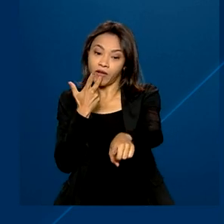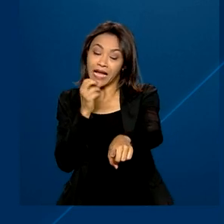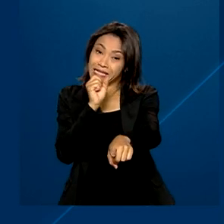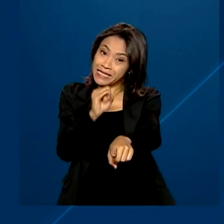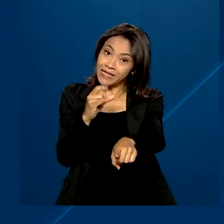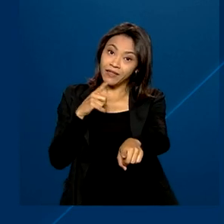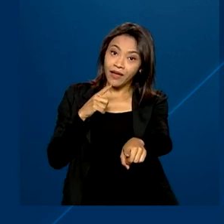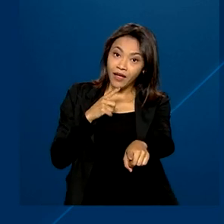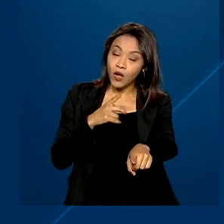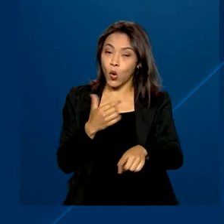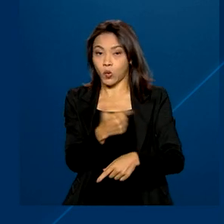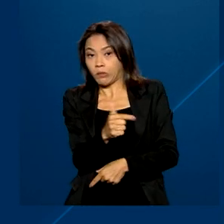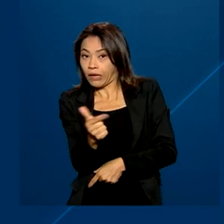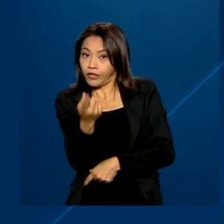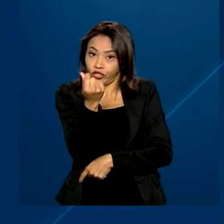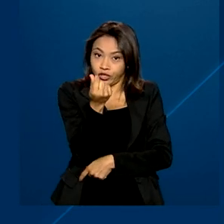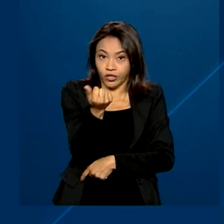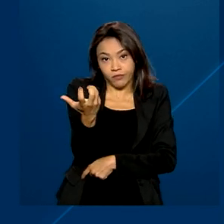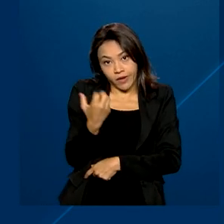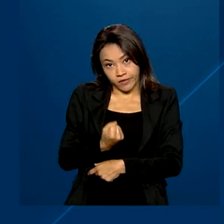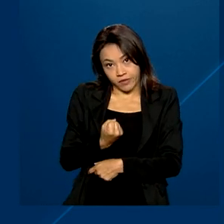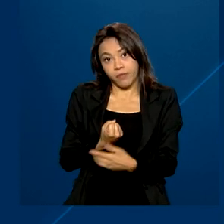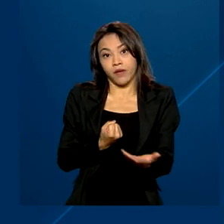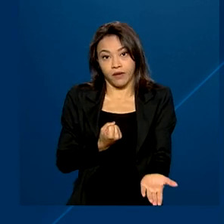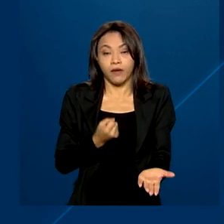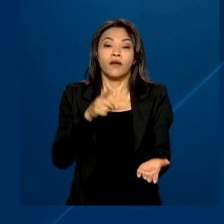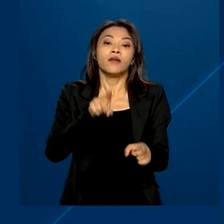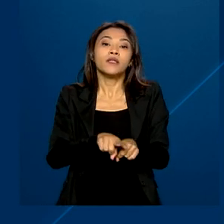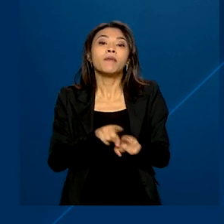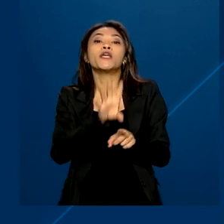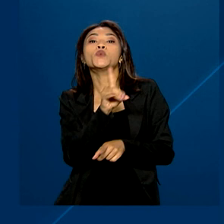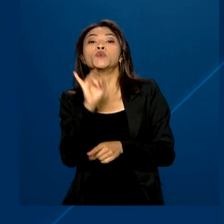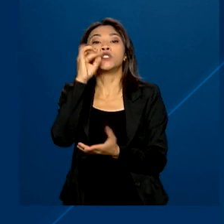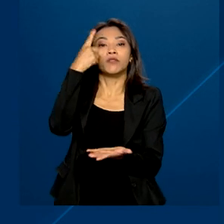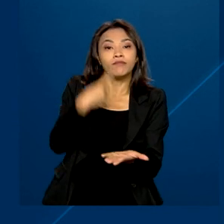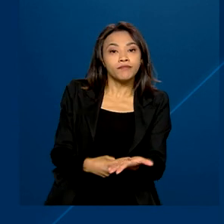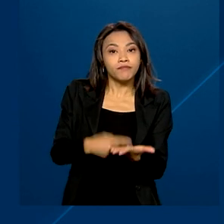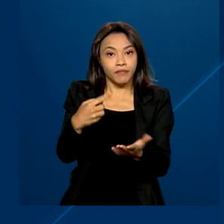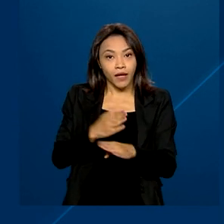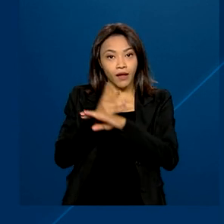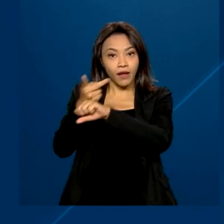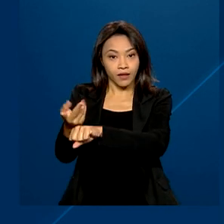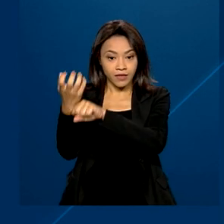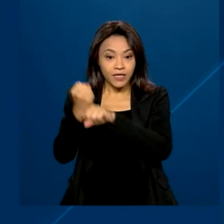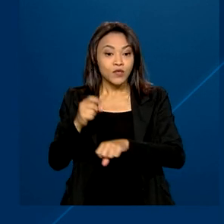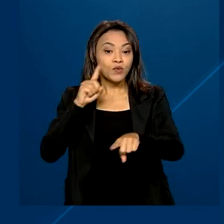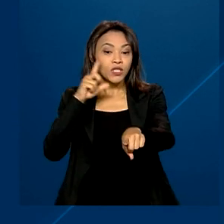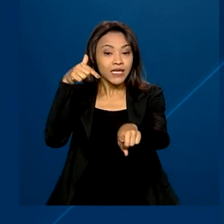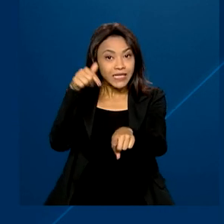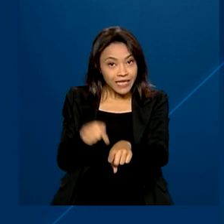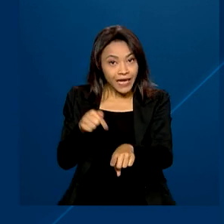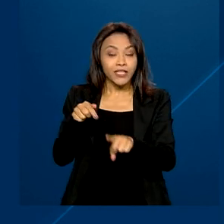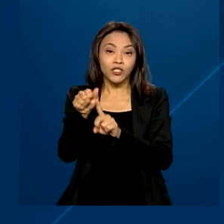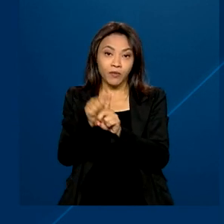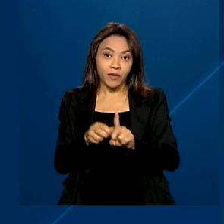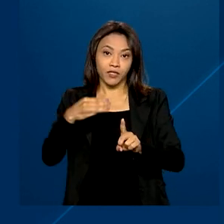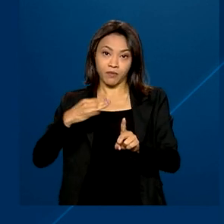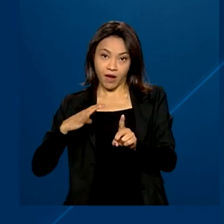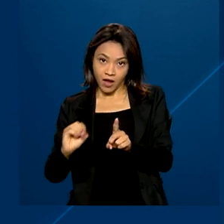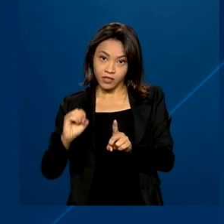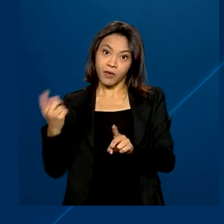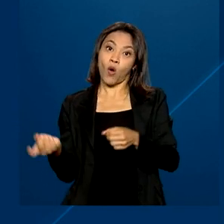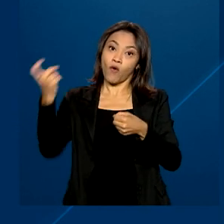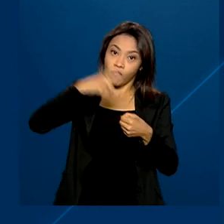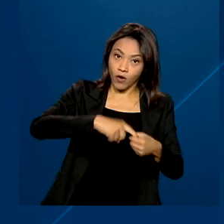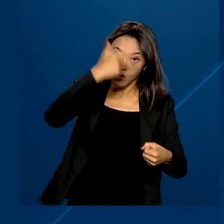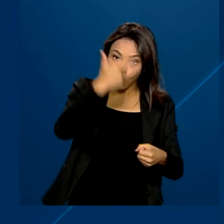se a pessoa tem ou não valor a receber e indicar uma data, a partir de 7 de março, para que o cliente volte ao site